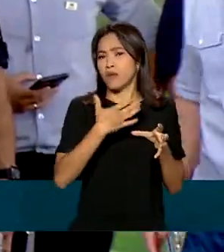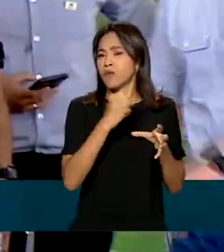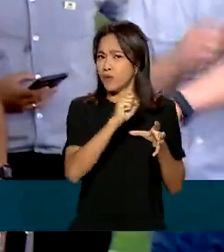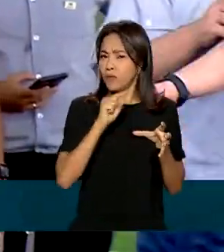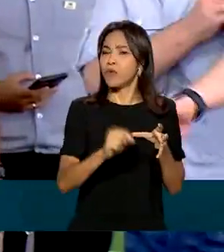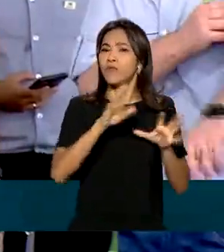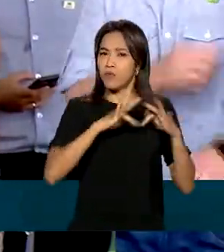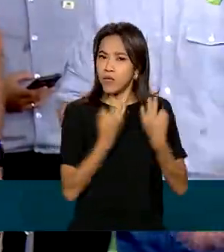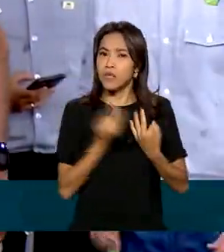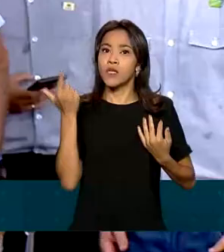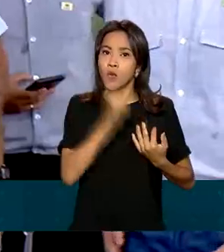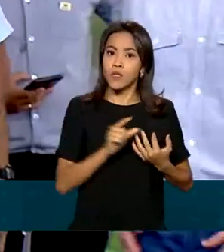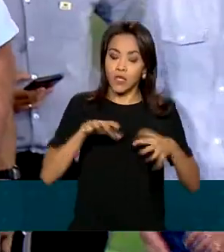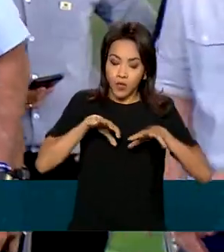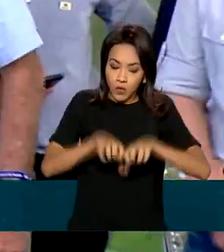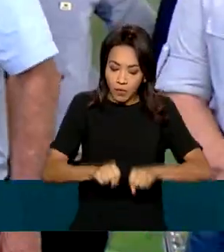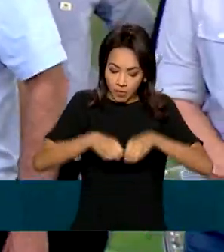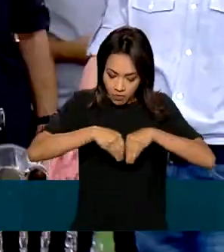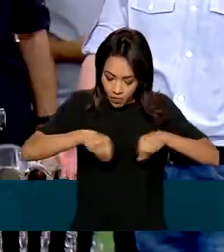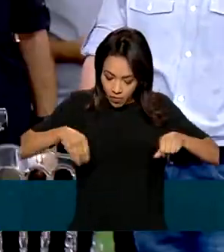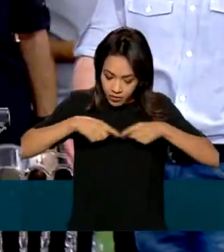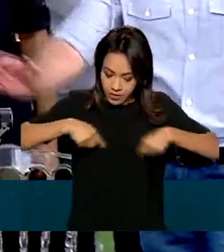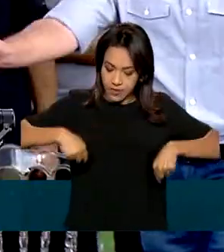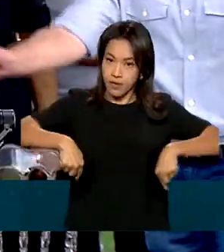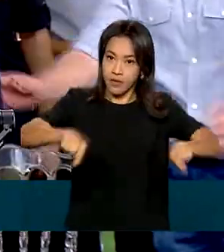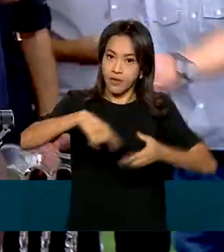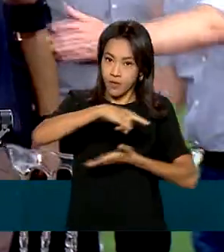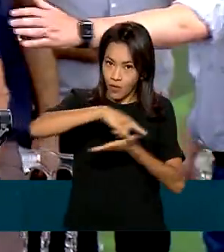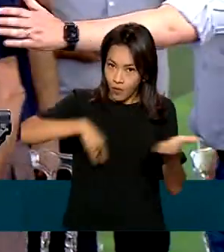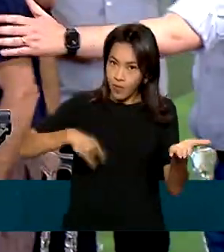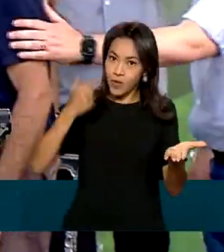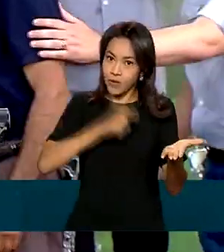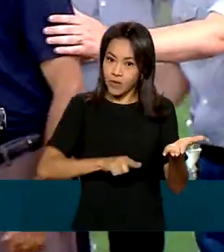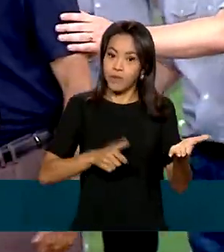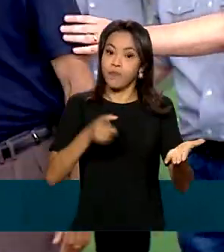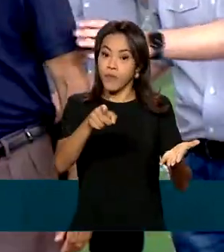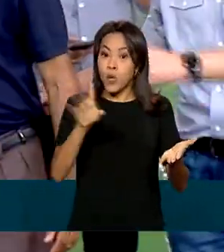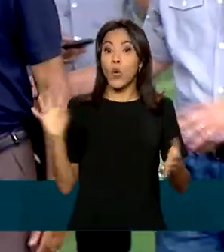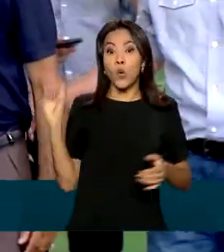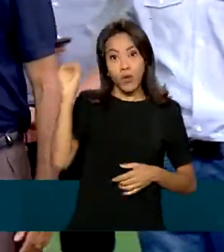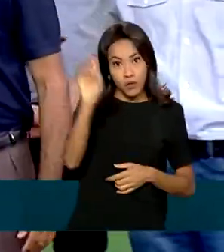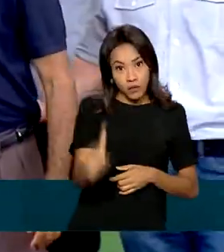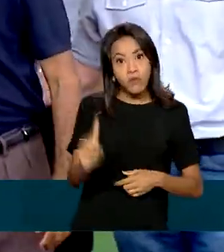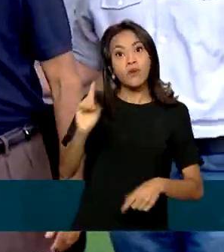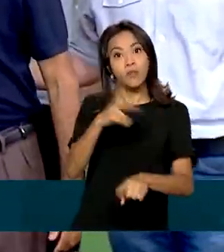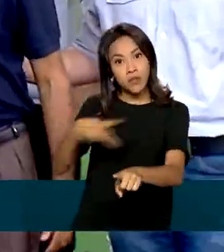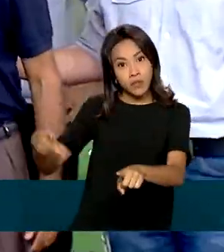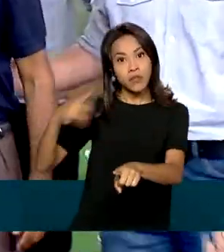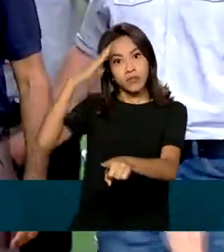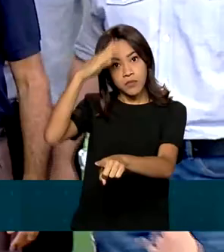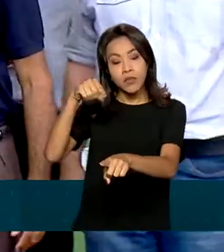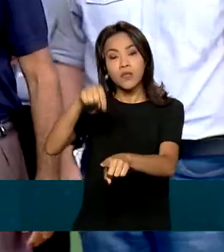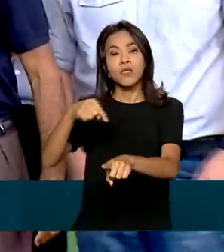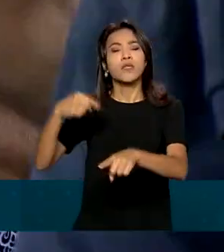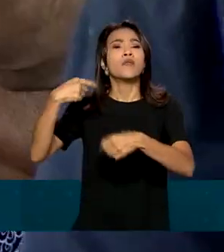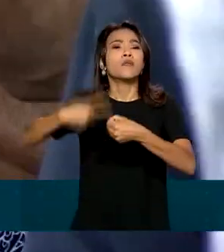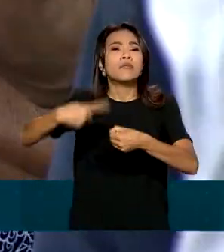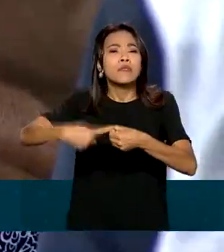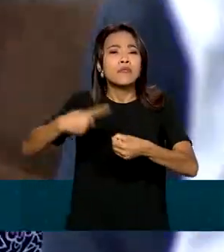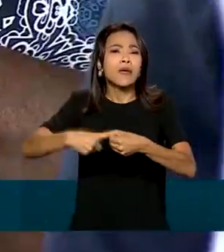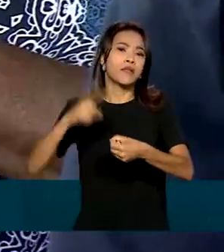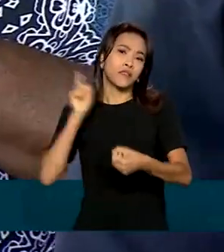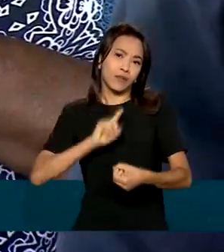regularização de terra em Minas Gerais. O presidente Jair Bolsonaro esteve em João Pinheiro, no noroeste do estado,